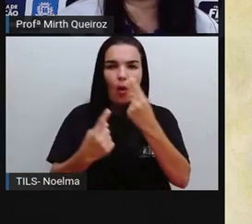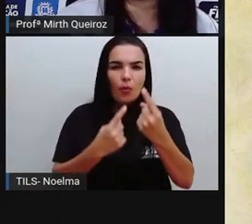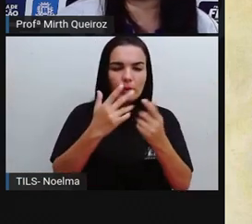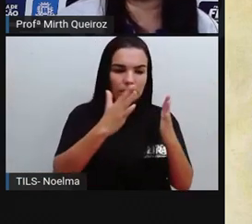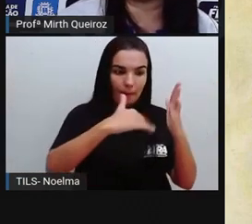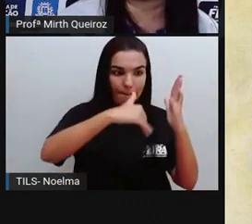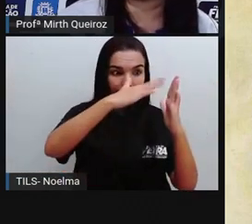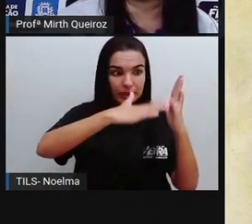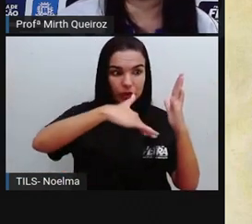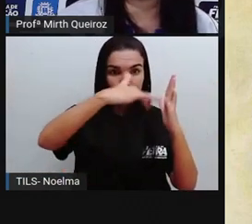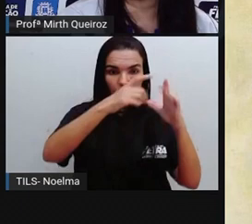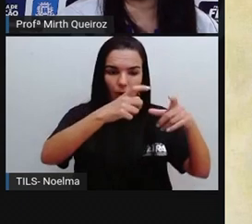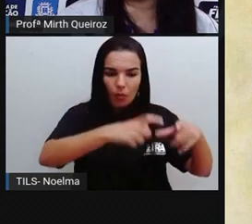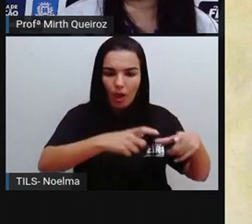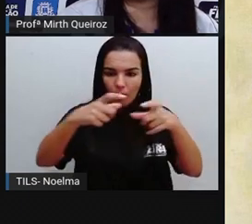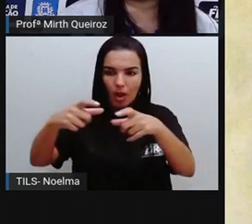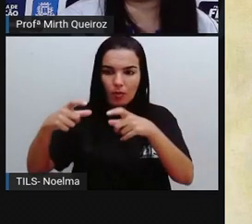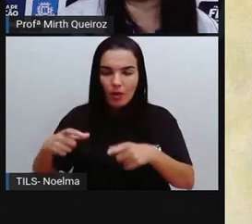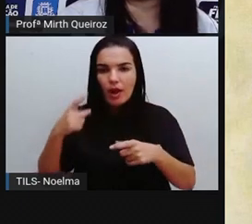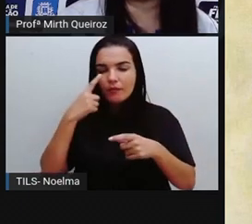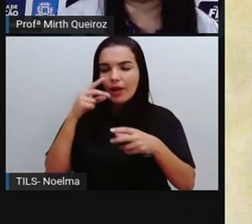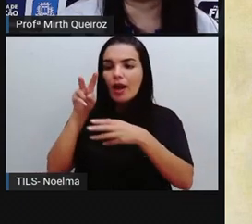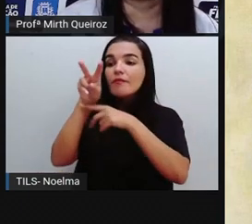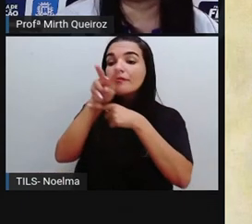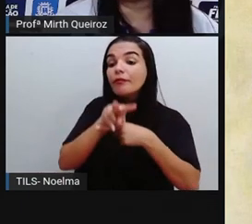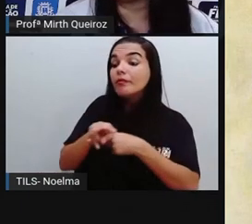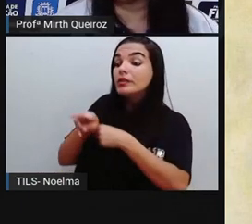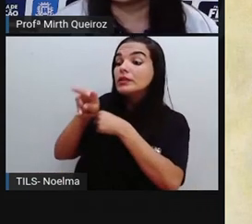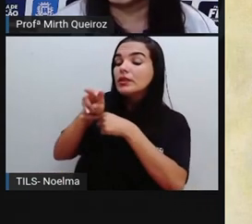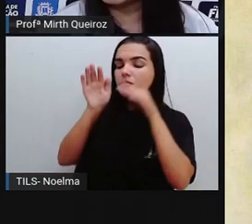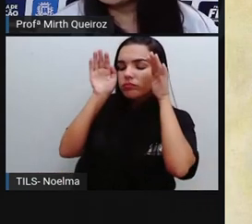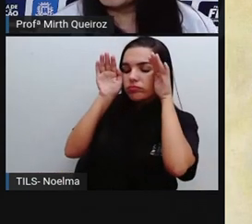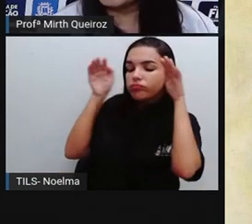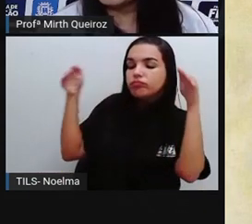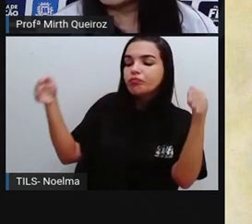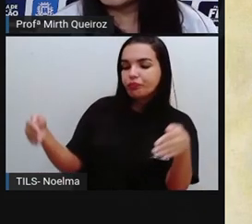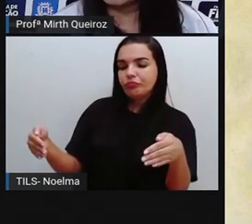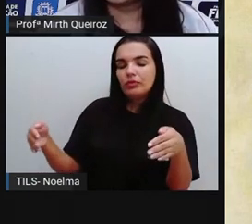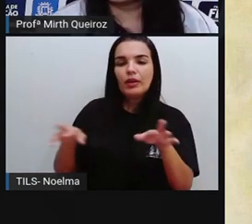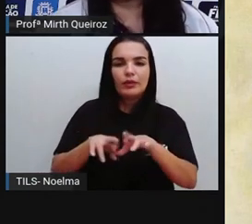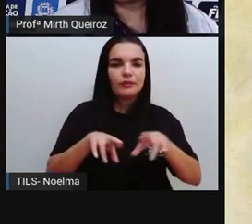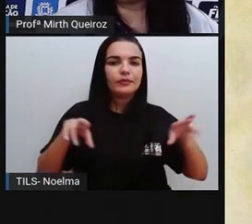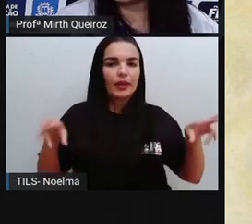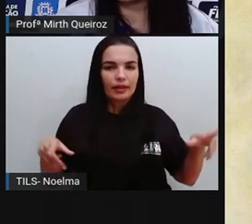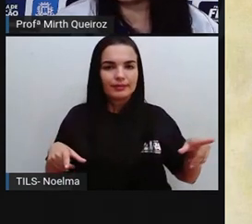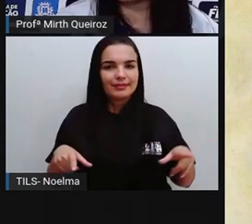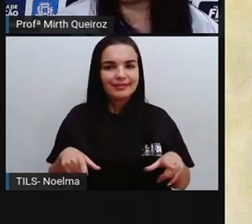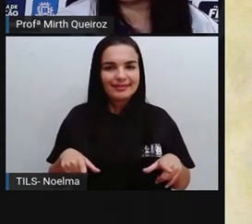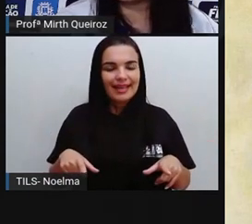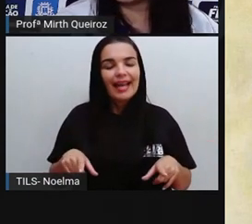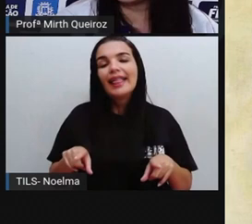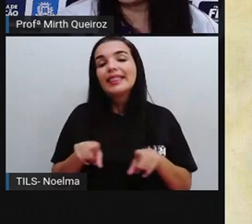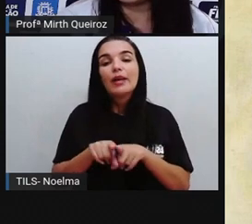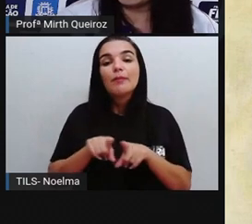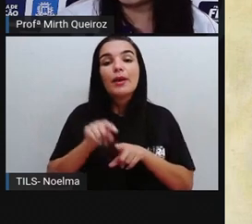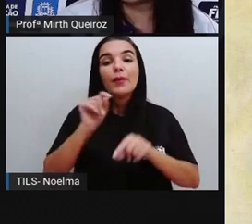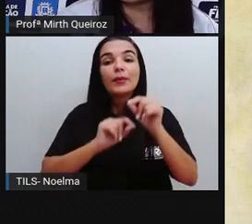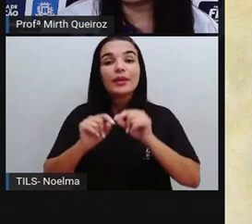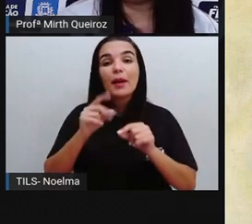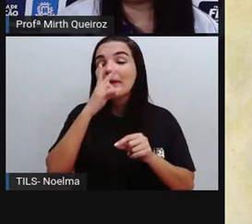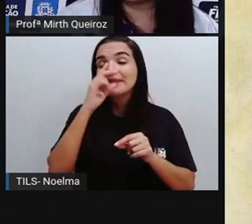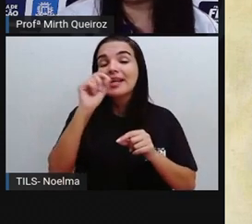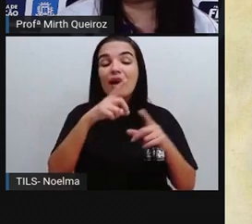objetos, de locais que são feitas com base em pontos de vista diferentes, né? Até mesmo quando a gente vai fazer uma